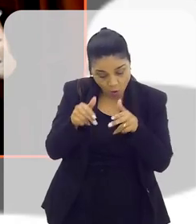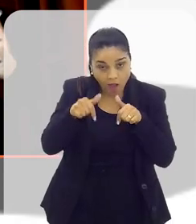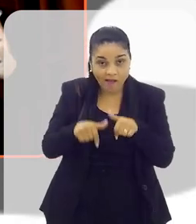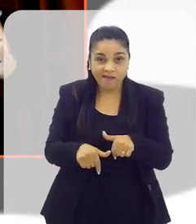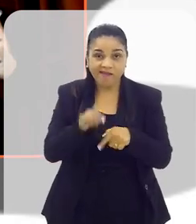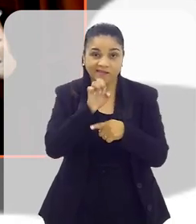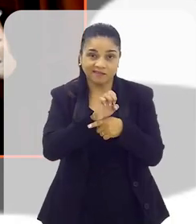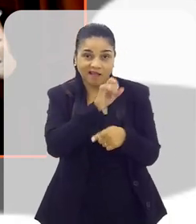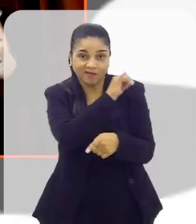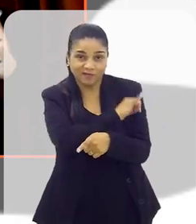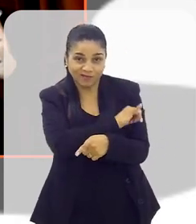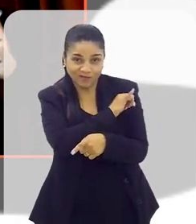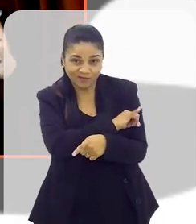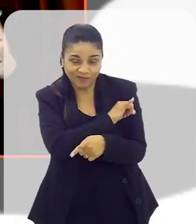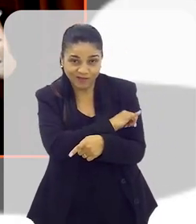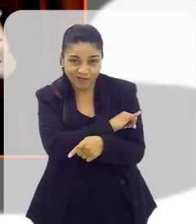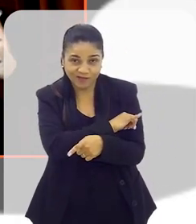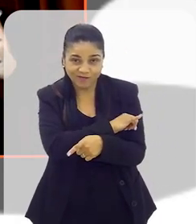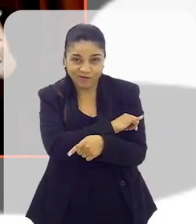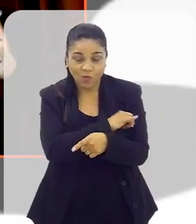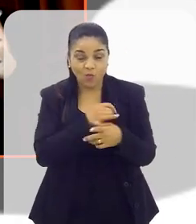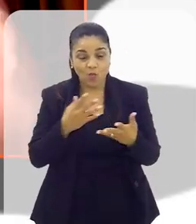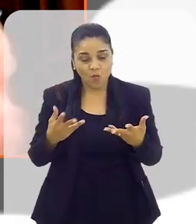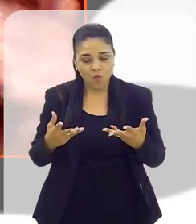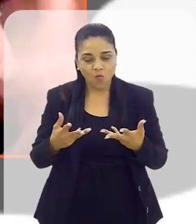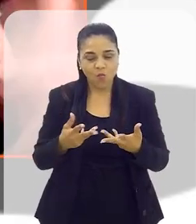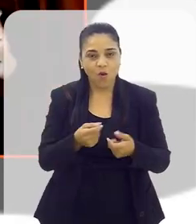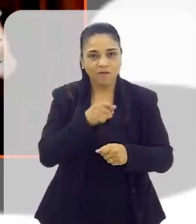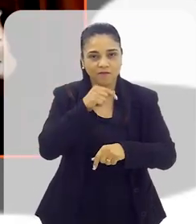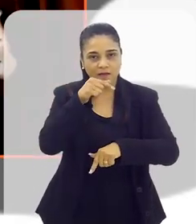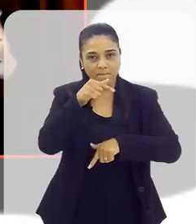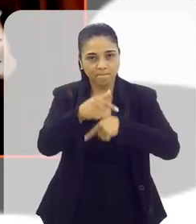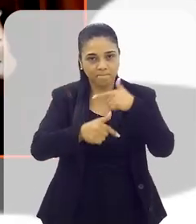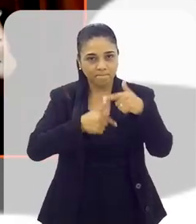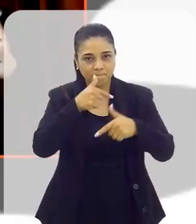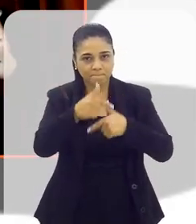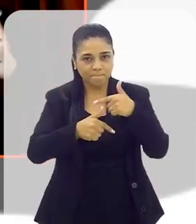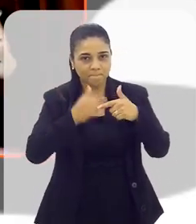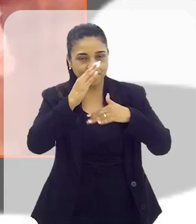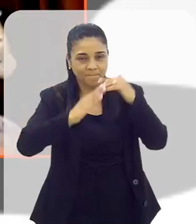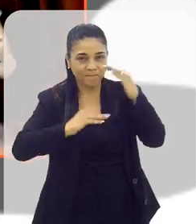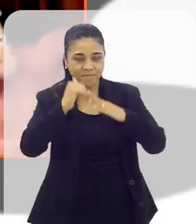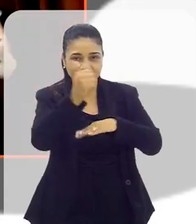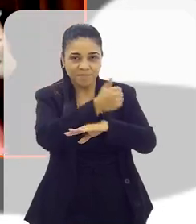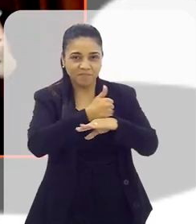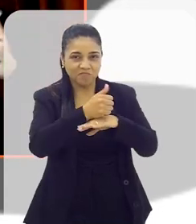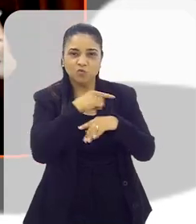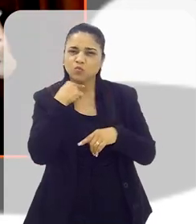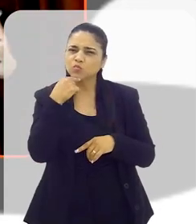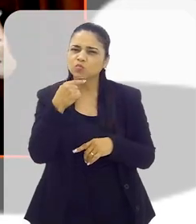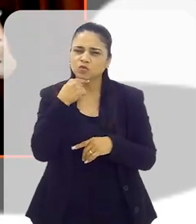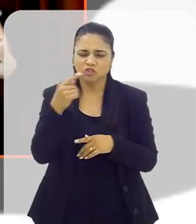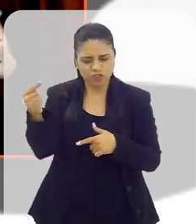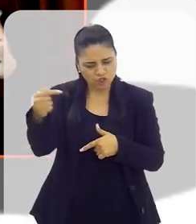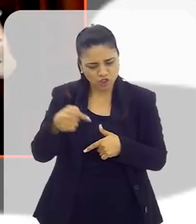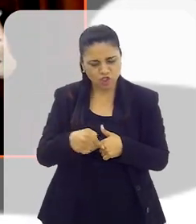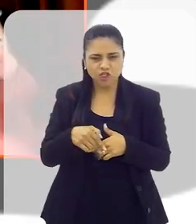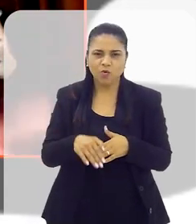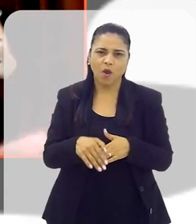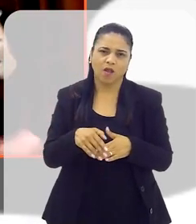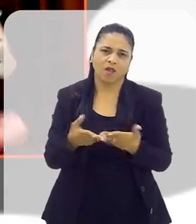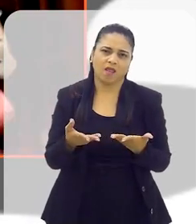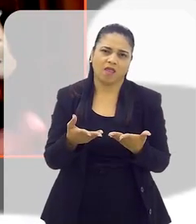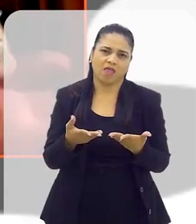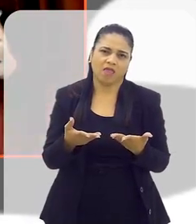aqui, na realidade, no Rio de Janeiro. Seria nos qualificar para esse mercado. Não adianta a gente dizer que eles vão chegar... Claro que